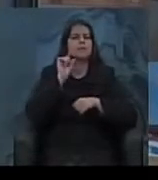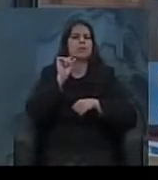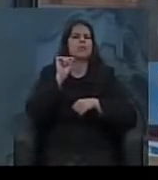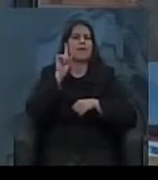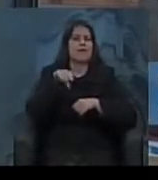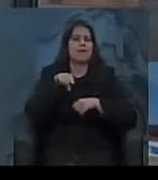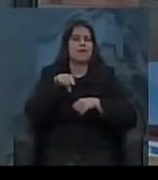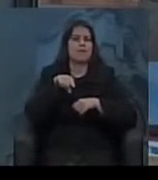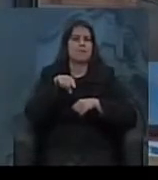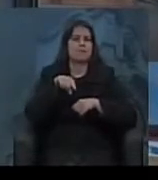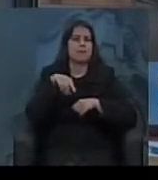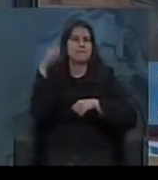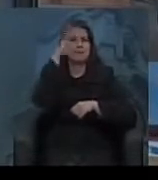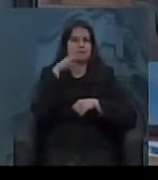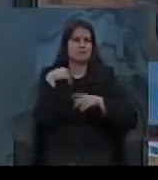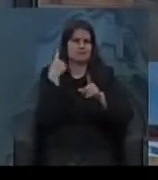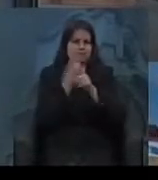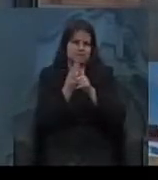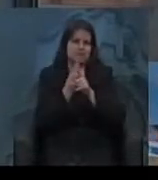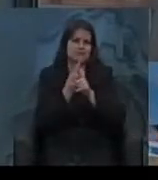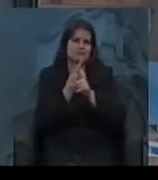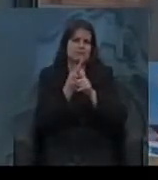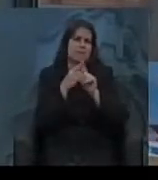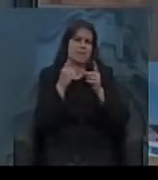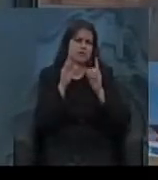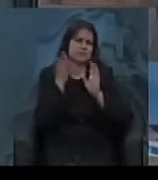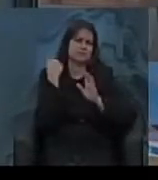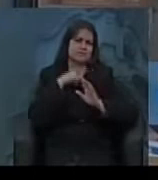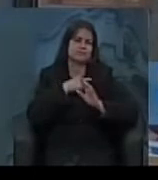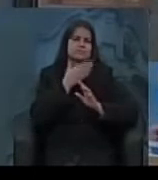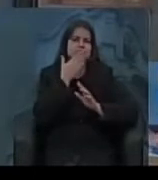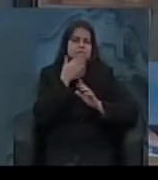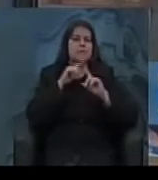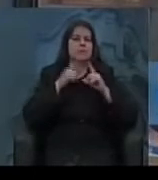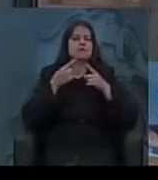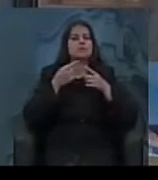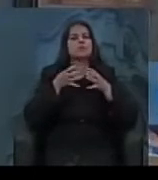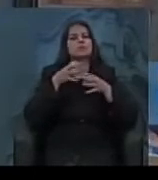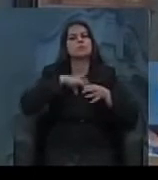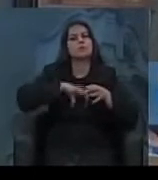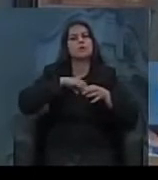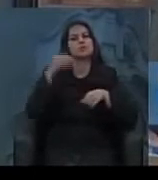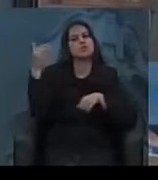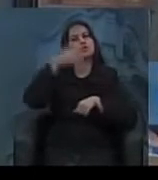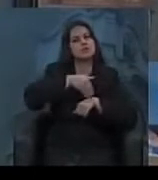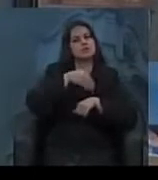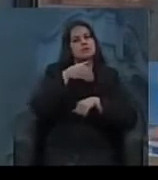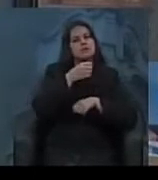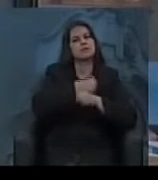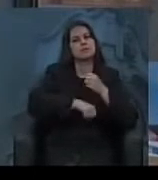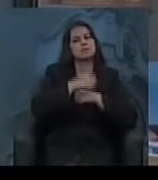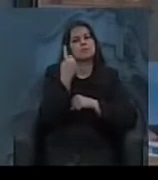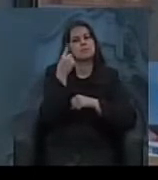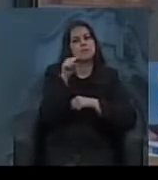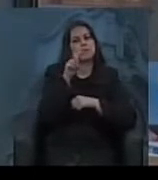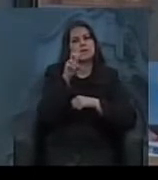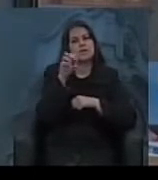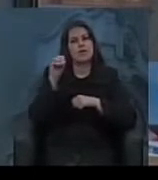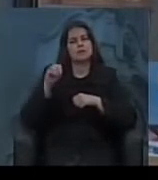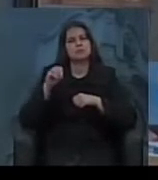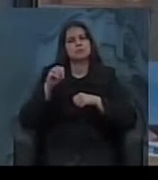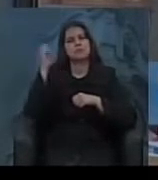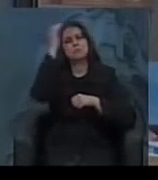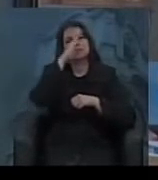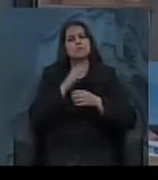descoberto, entre aspas, até porque aqui já viviam os índios, mas, quando os portugueses chegam, por volta de 1500, o Brasil,